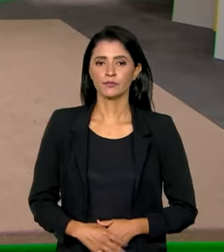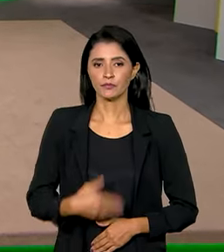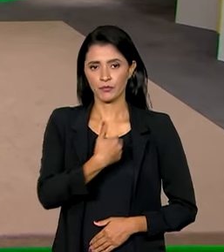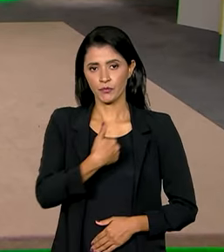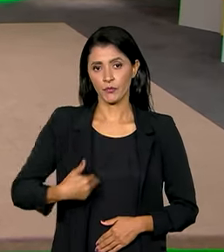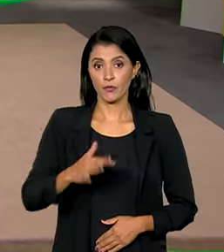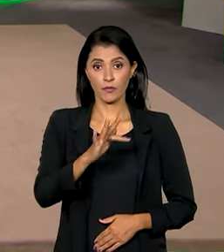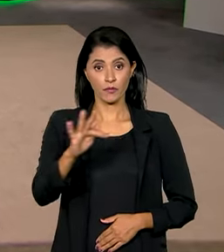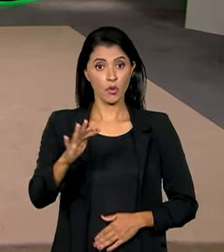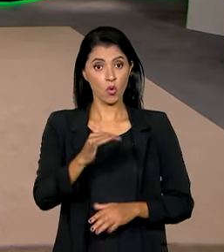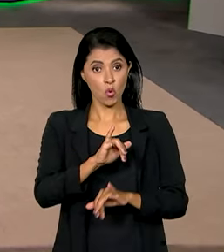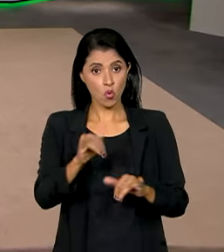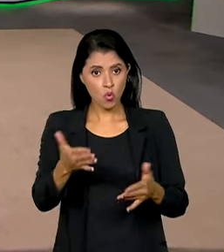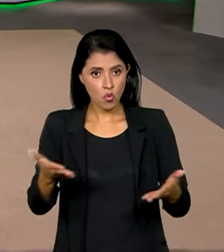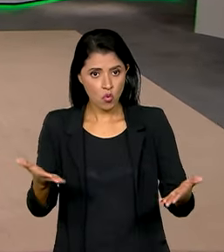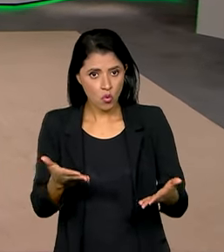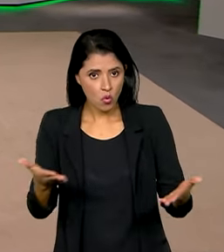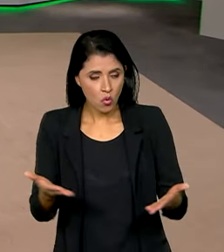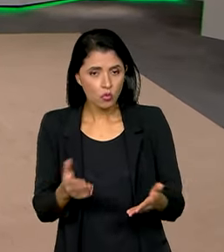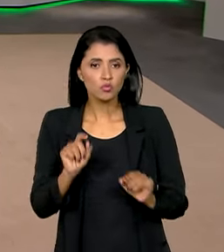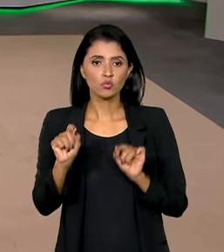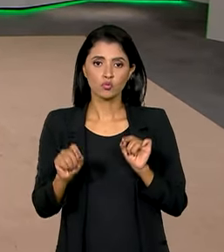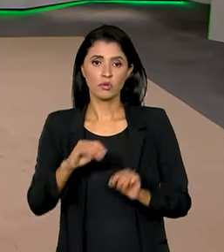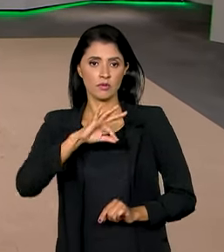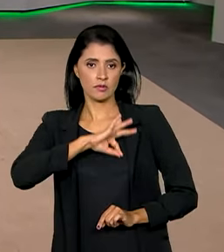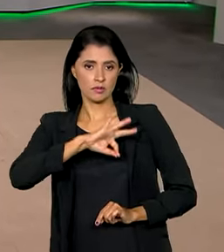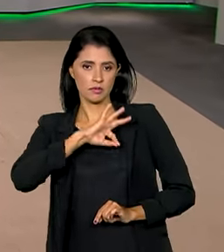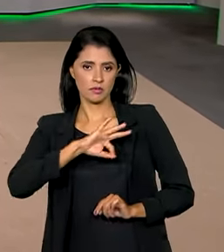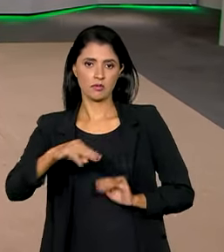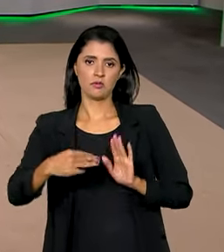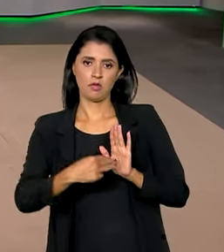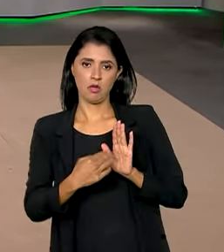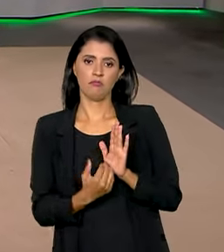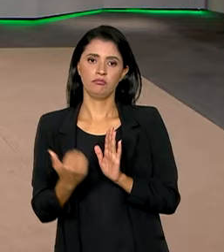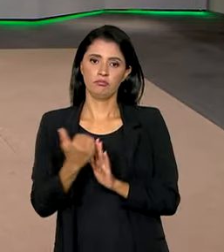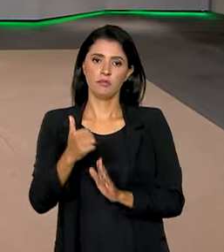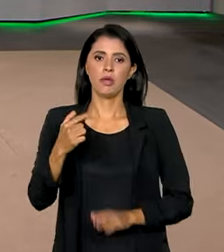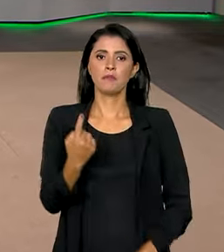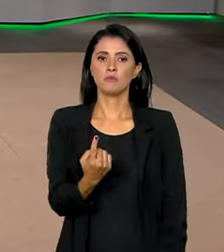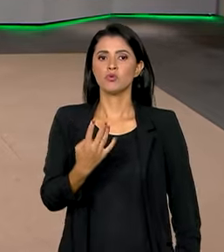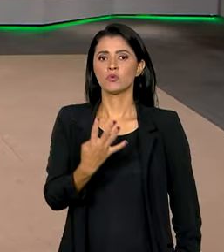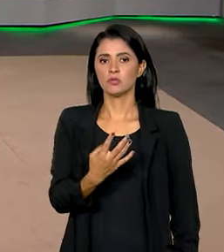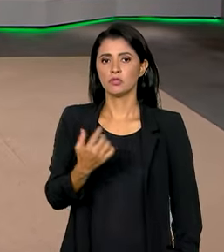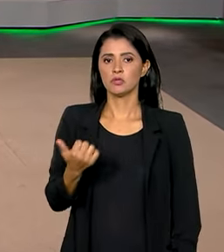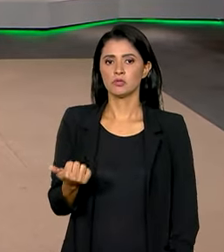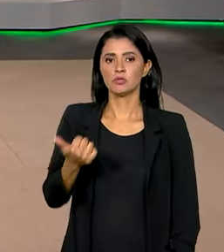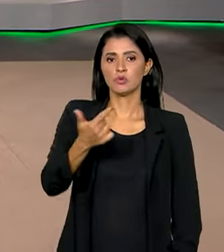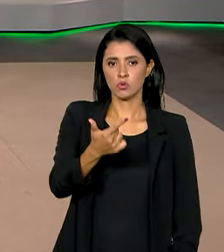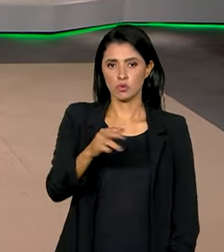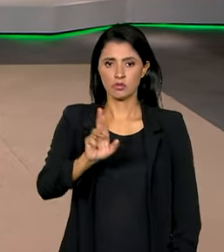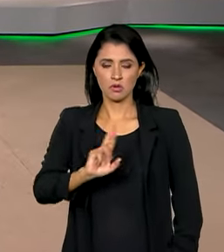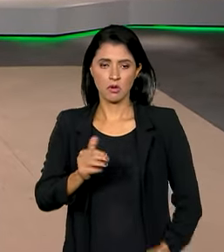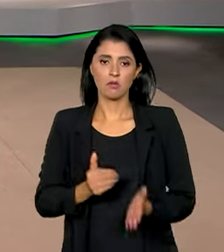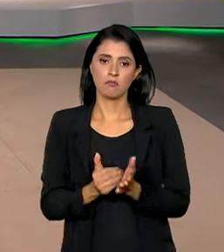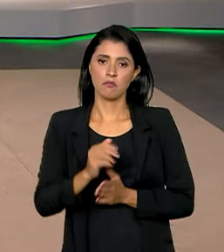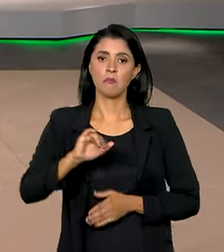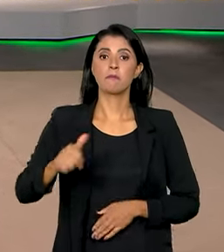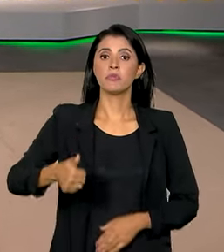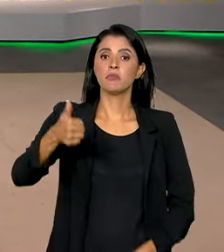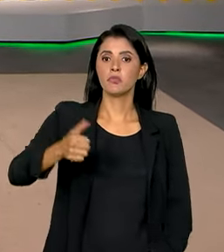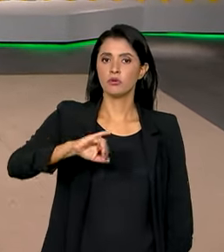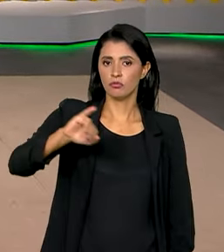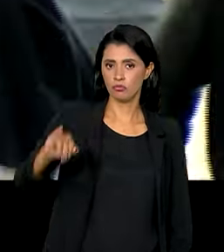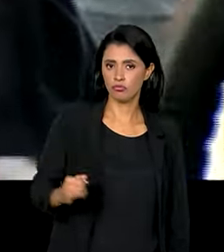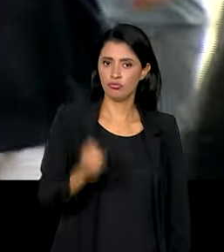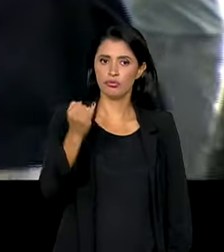O governo federal confirmou hoje que o salário mínimo será de R$ 1.412 a partir de 1º de janeiro.